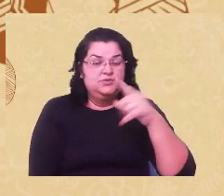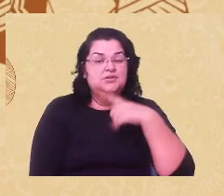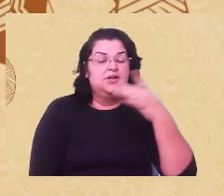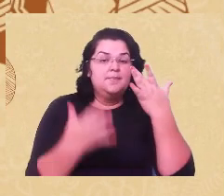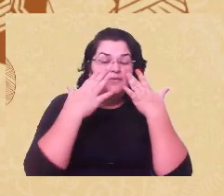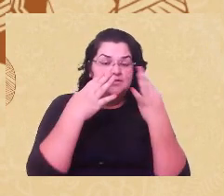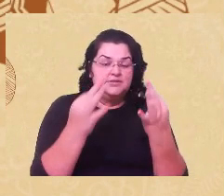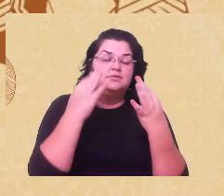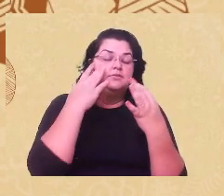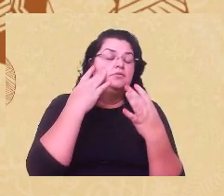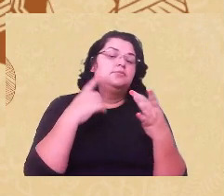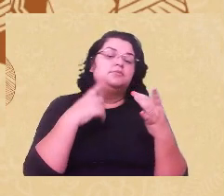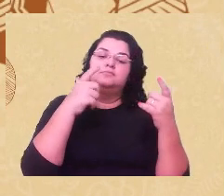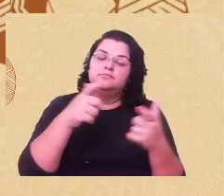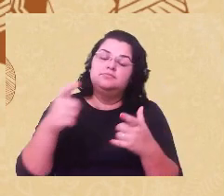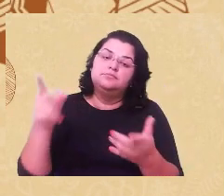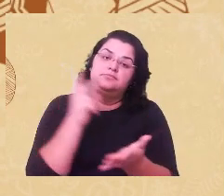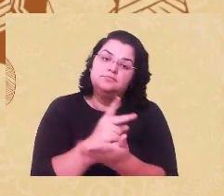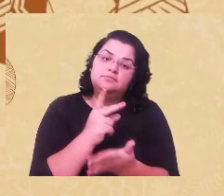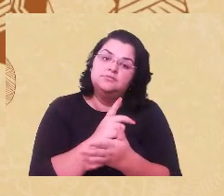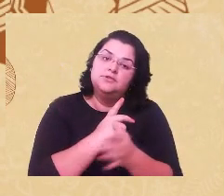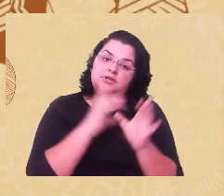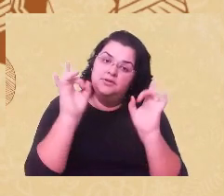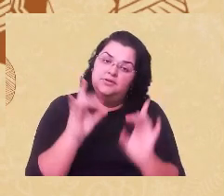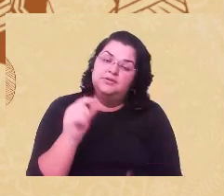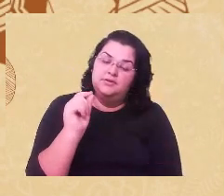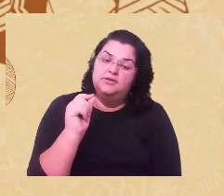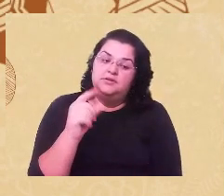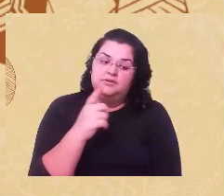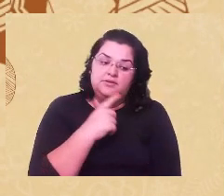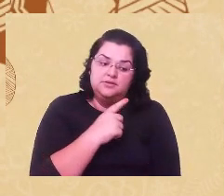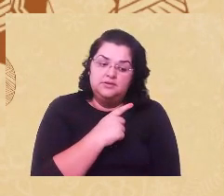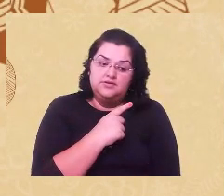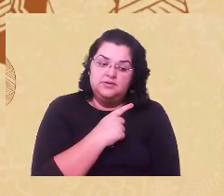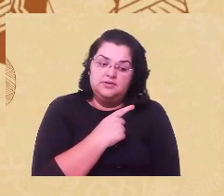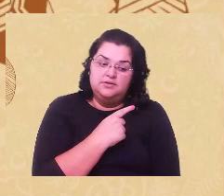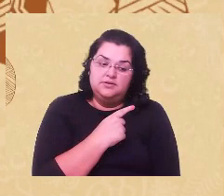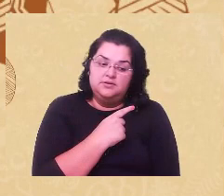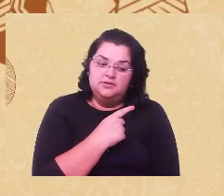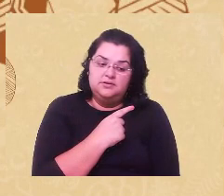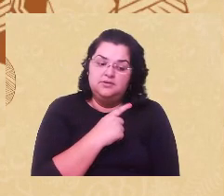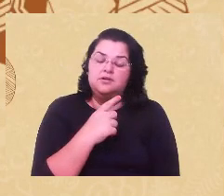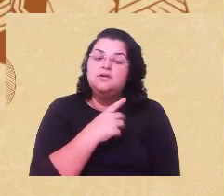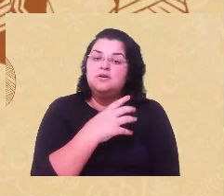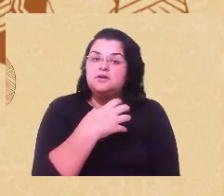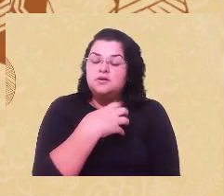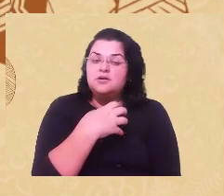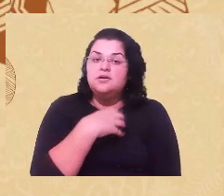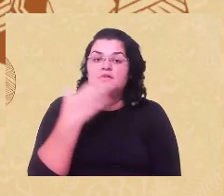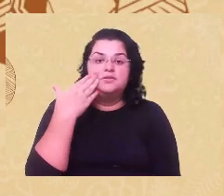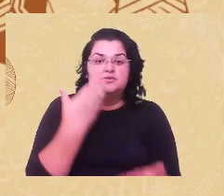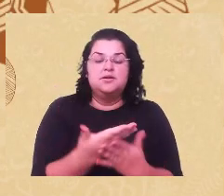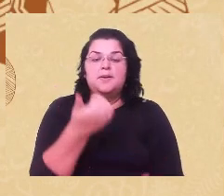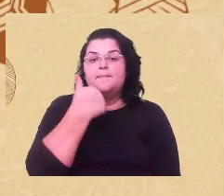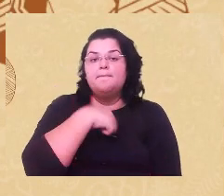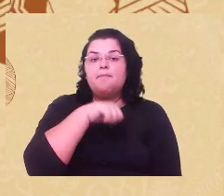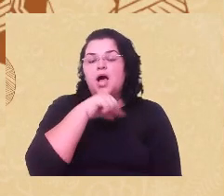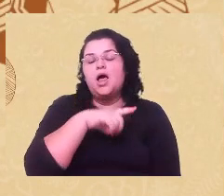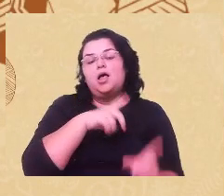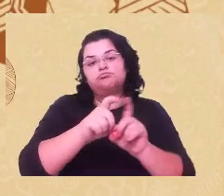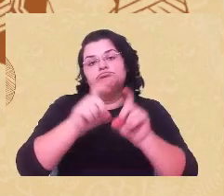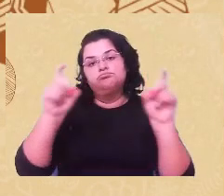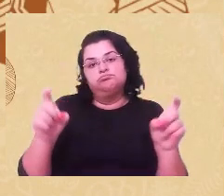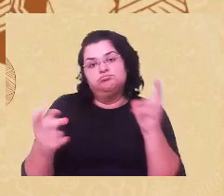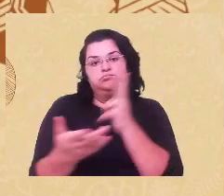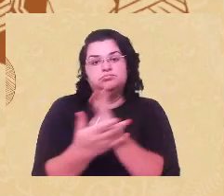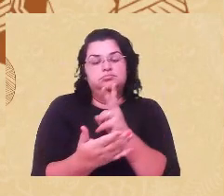brasão que está aqui no canto, elas deveriam, sim, ser lidas e consideradas mães da ginecologia e não esse sujeito, né?